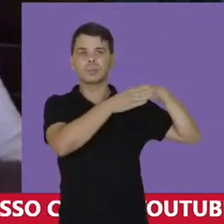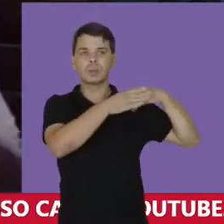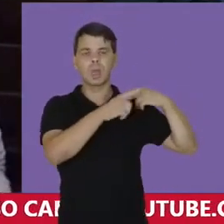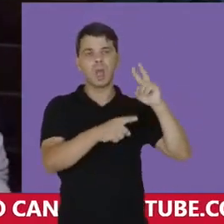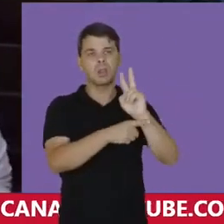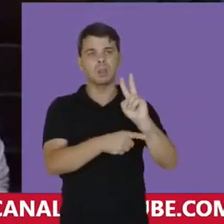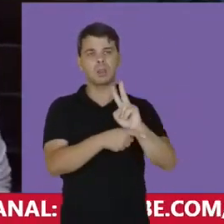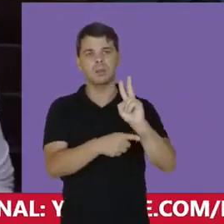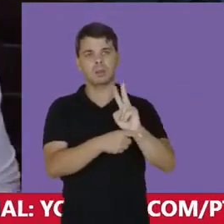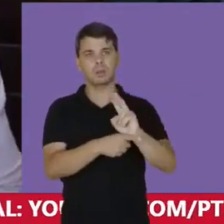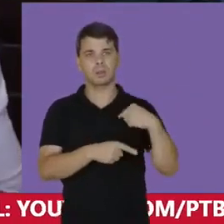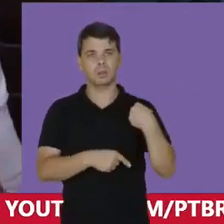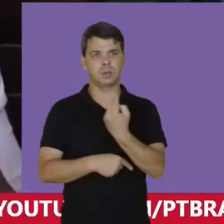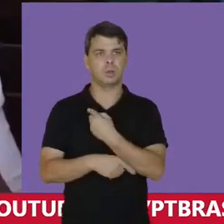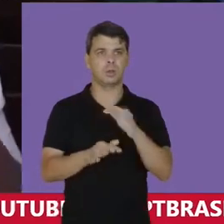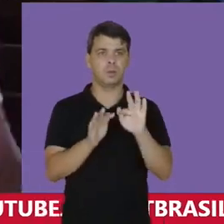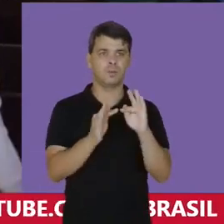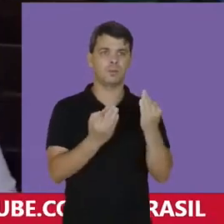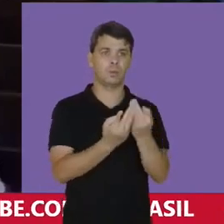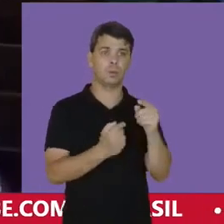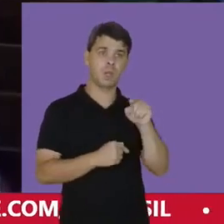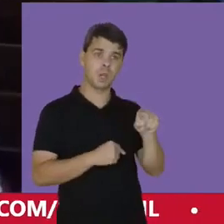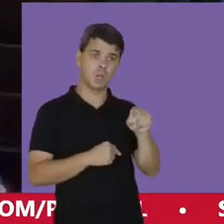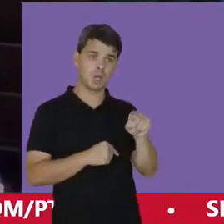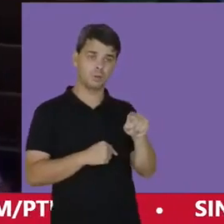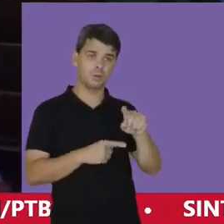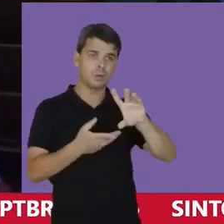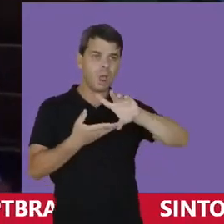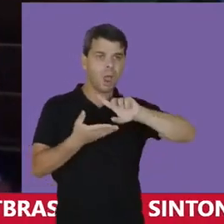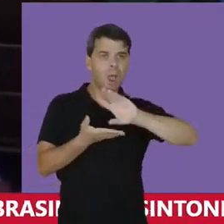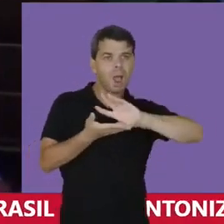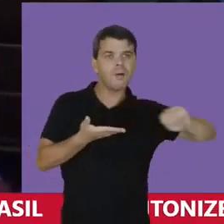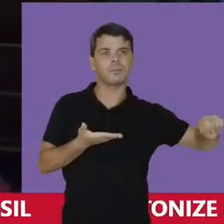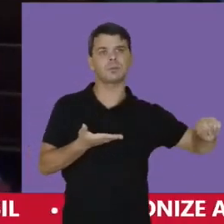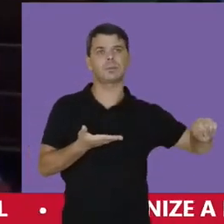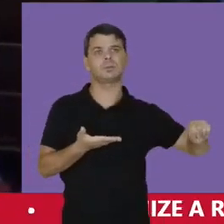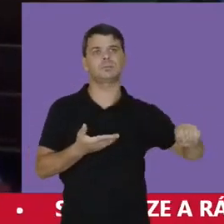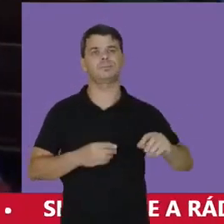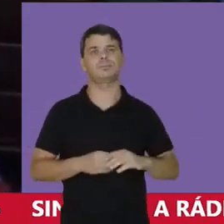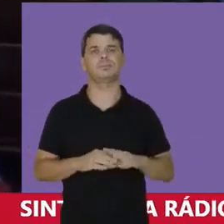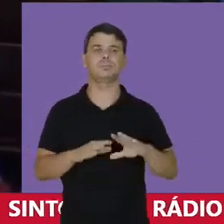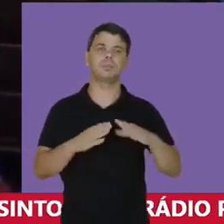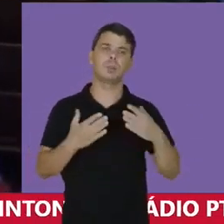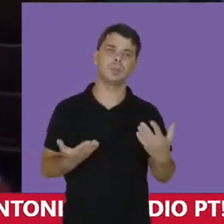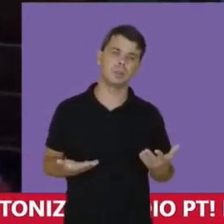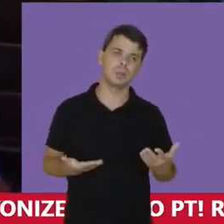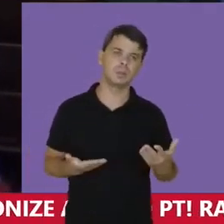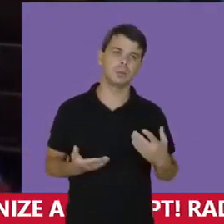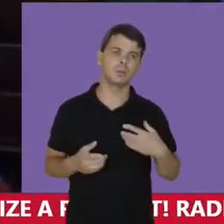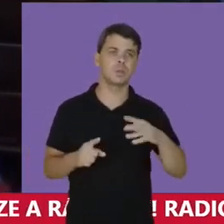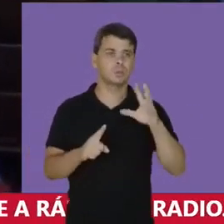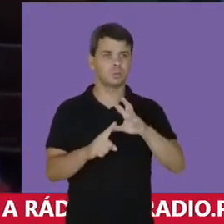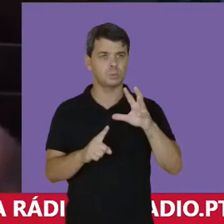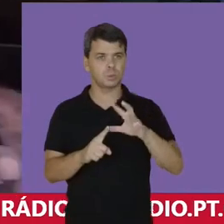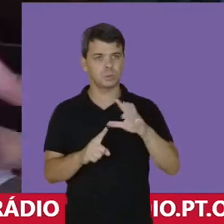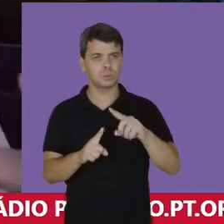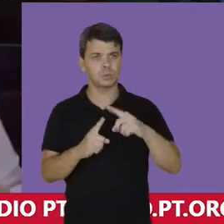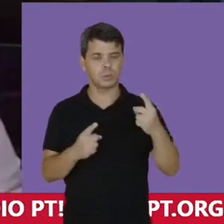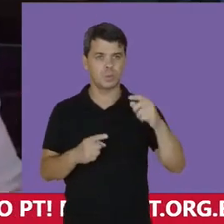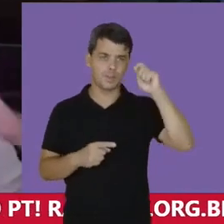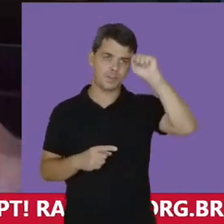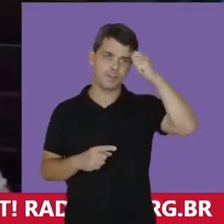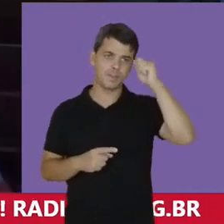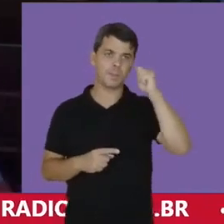defesa da nossa família E isso nos foi tirado, nos foi negado Então nós temos na exploração das mulheres